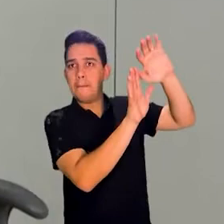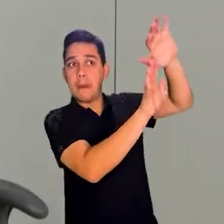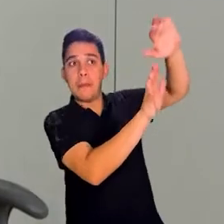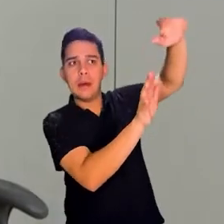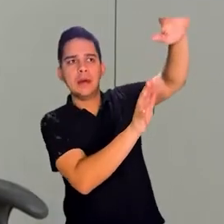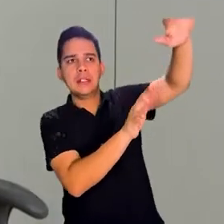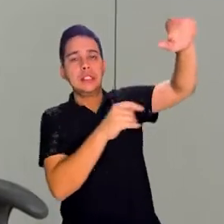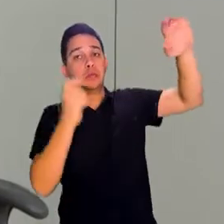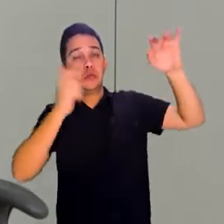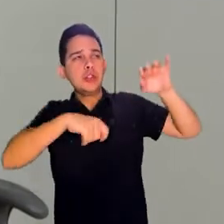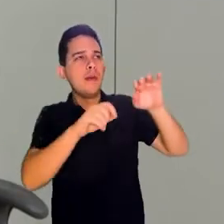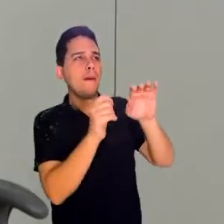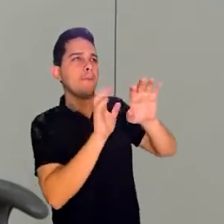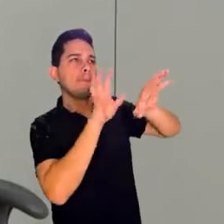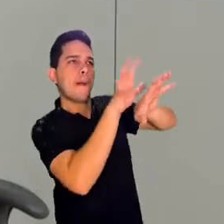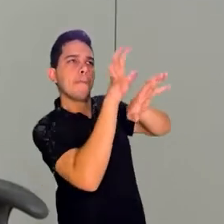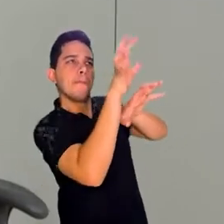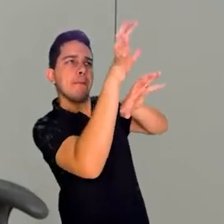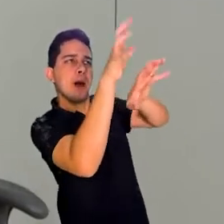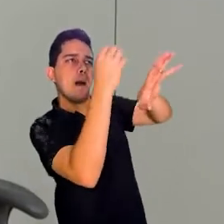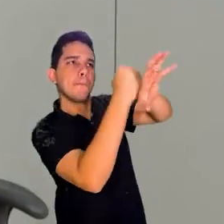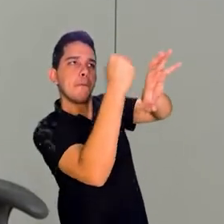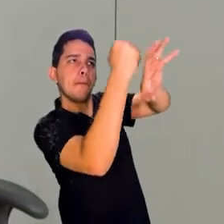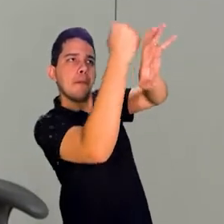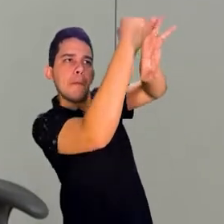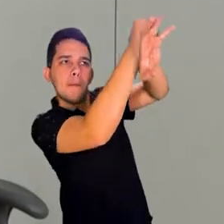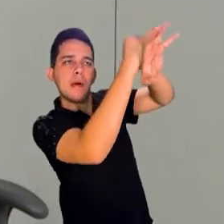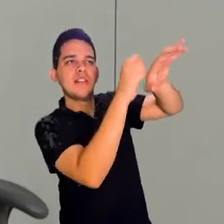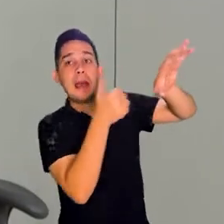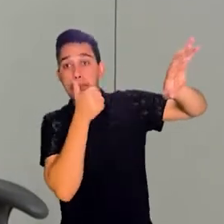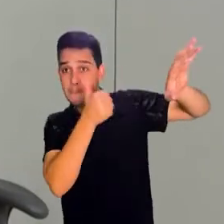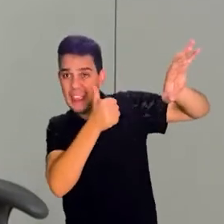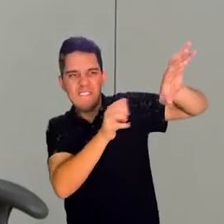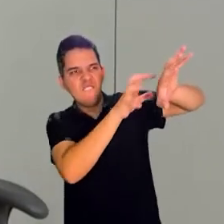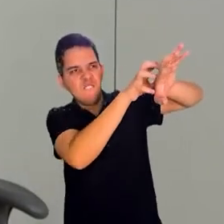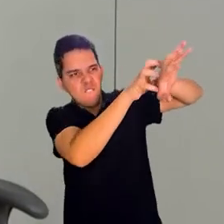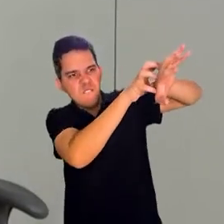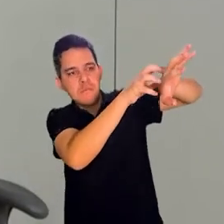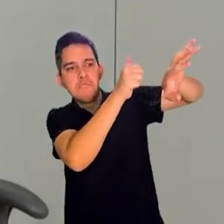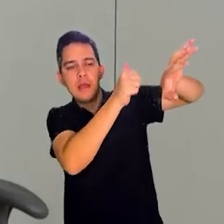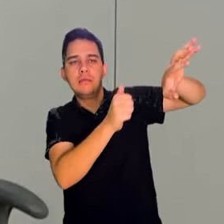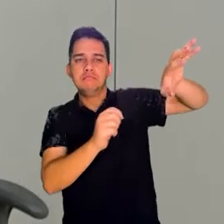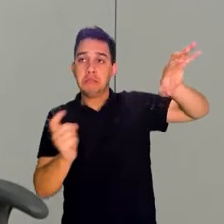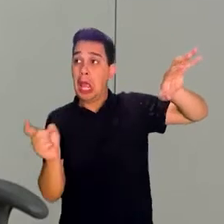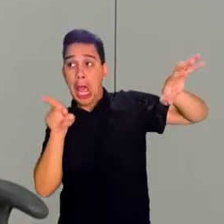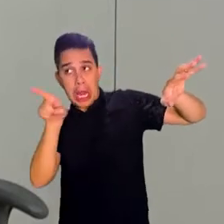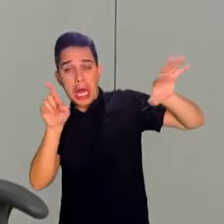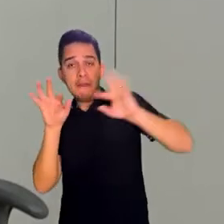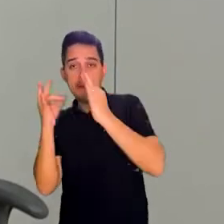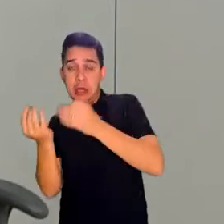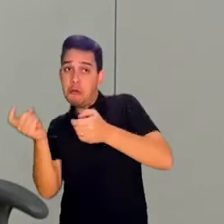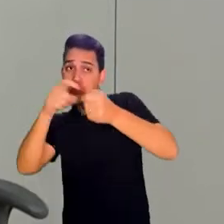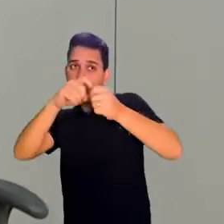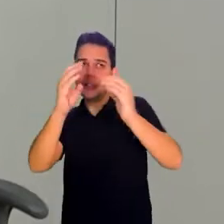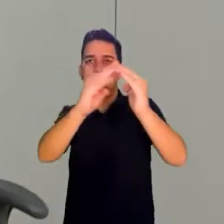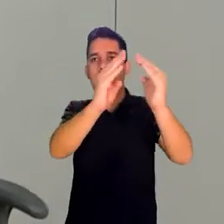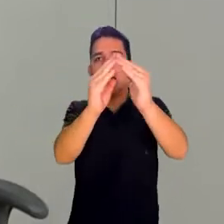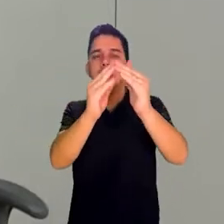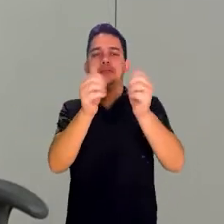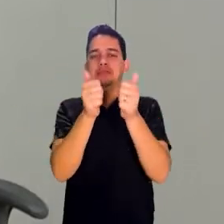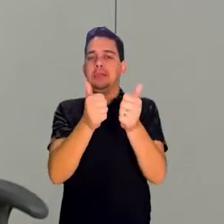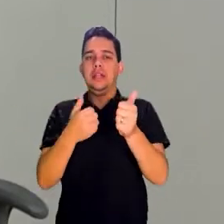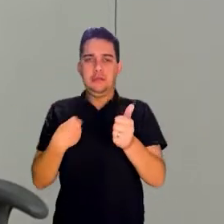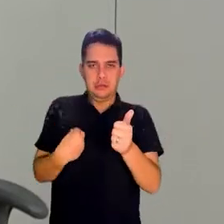colocações de calhas. Isso já está sendo averiguado para que nenhuma pessoa volte para os locais afetados sem uma mínima